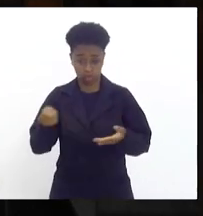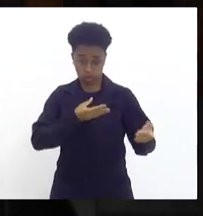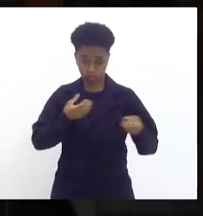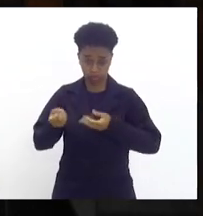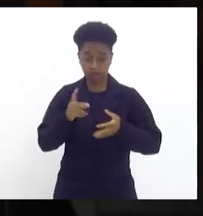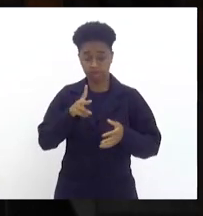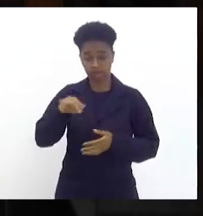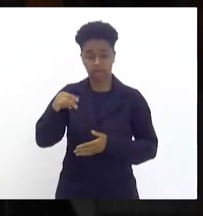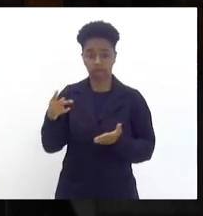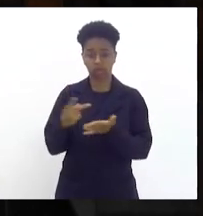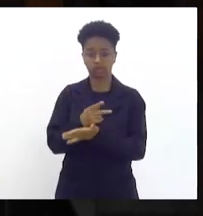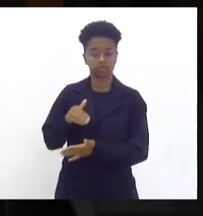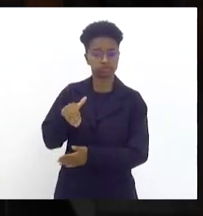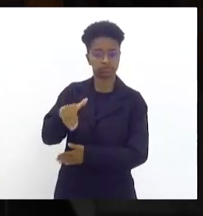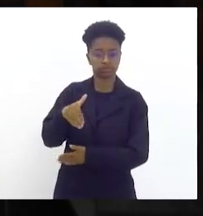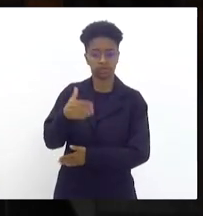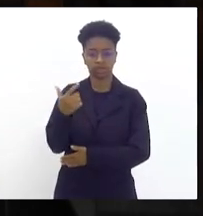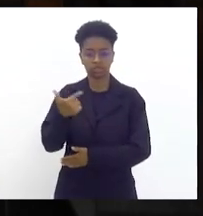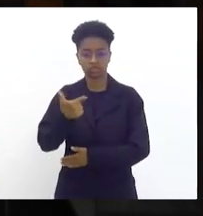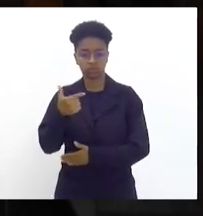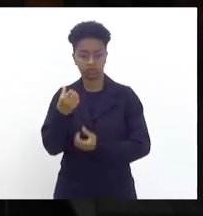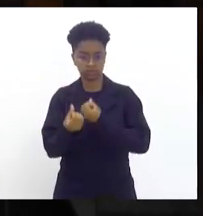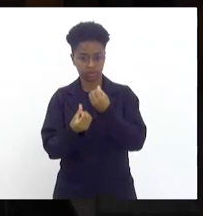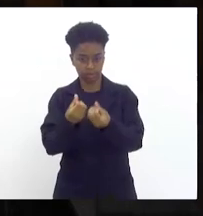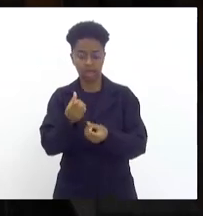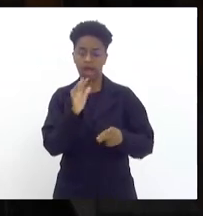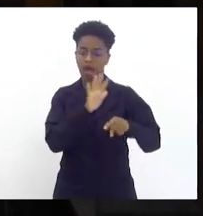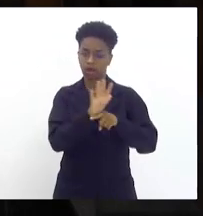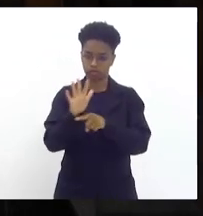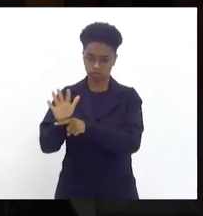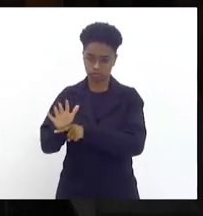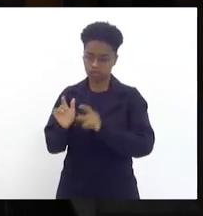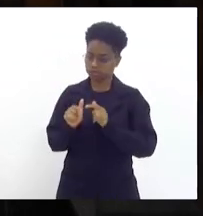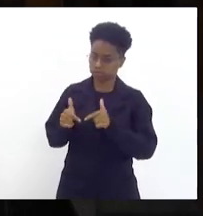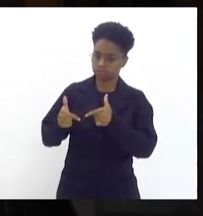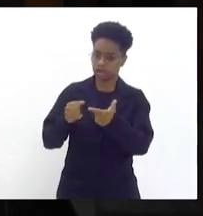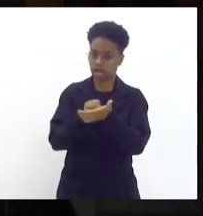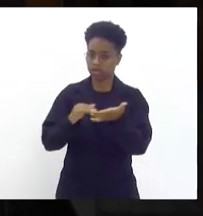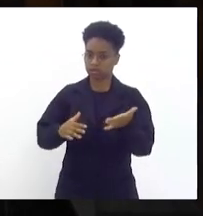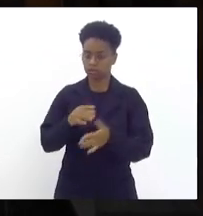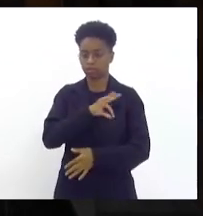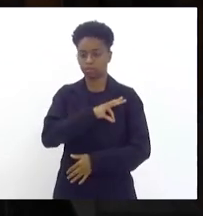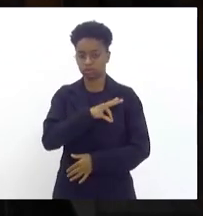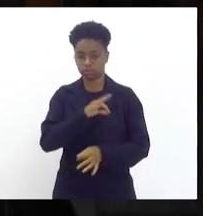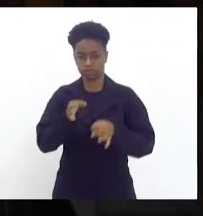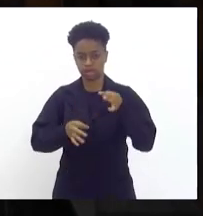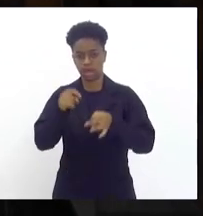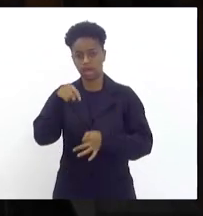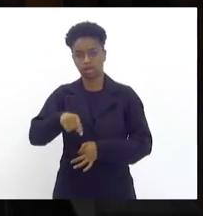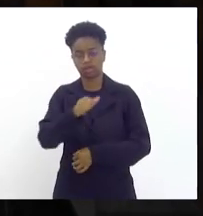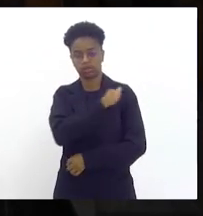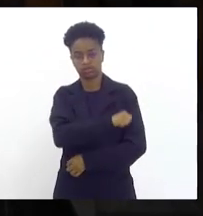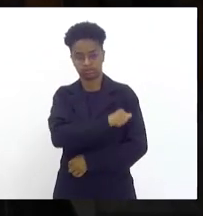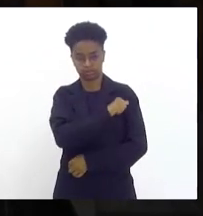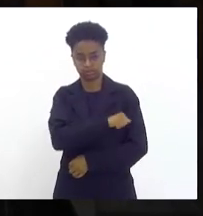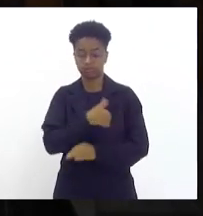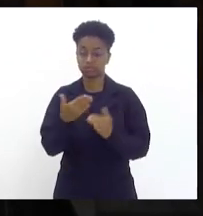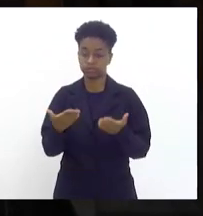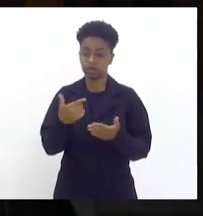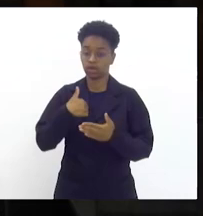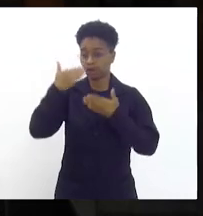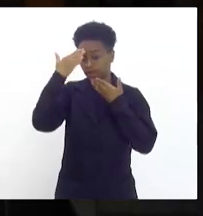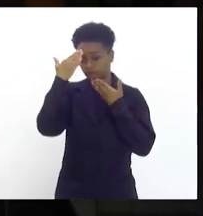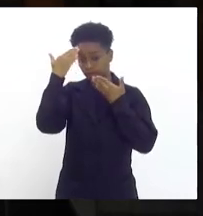segundo semestre desse ano vai ajudar em muito a atividade da Polícia Judiciária do nosso estado do Rio de Janeiro então aqui o meu